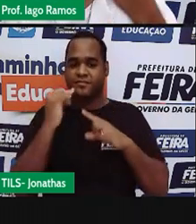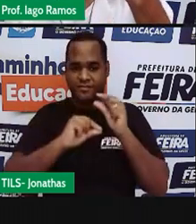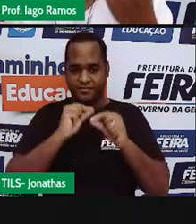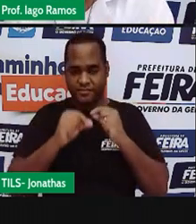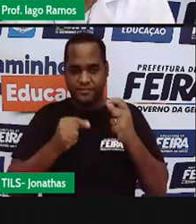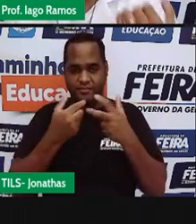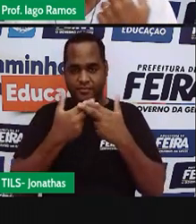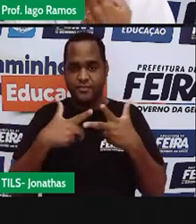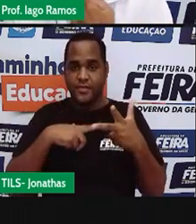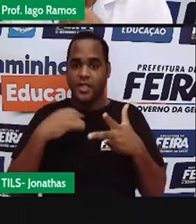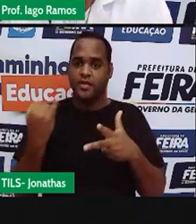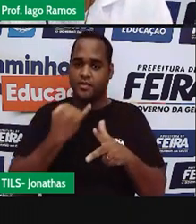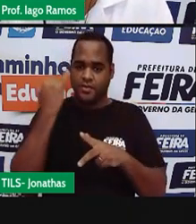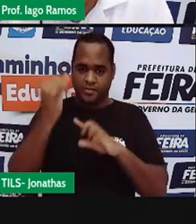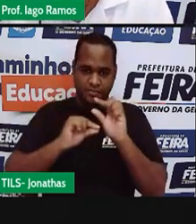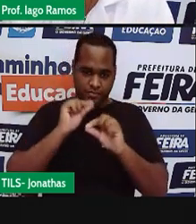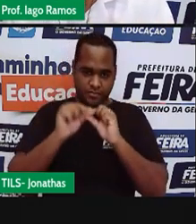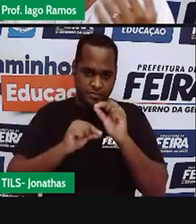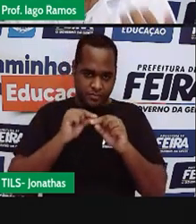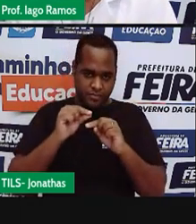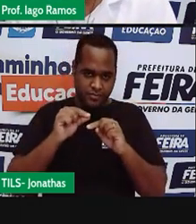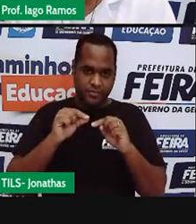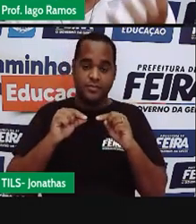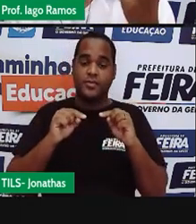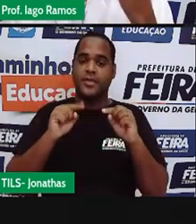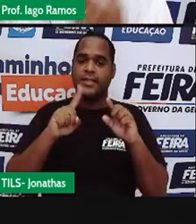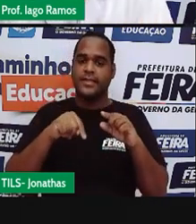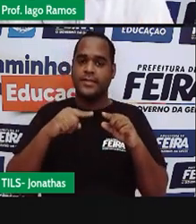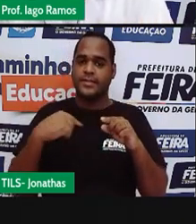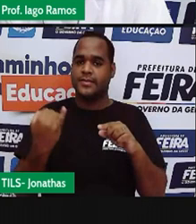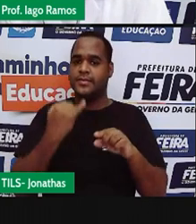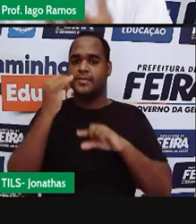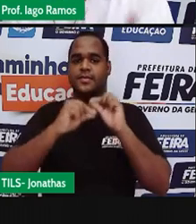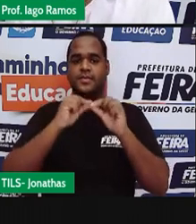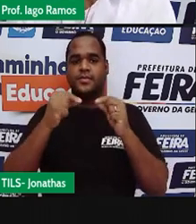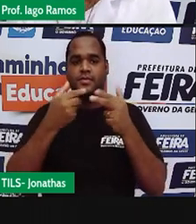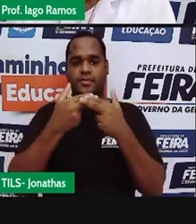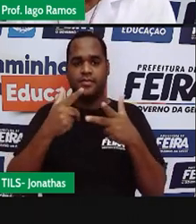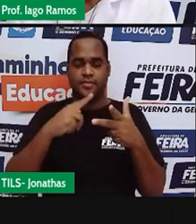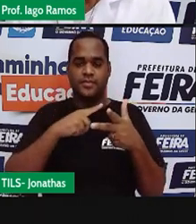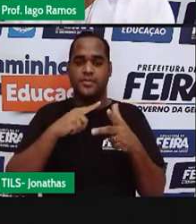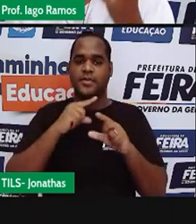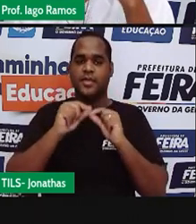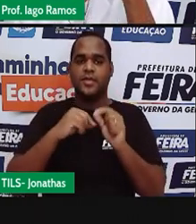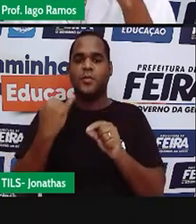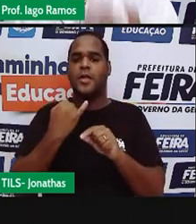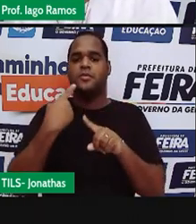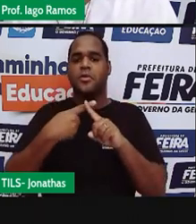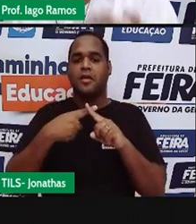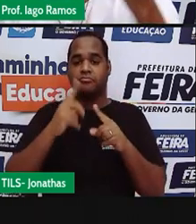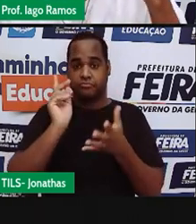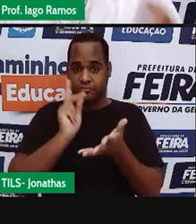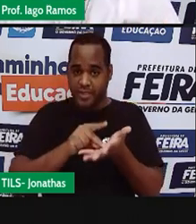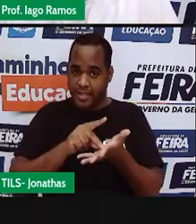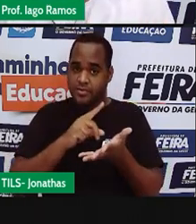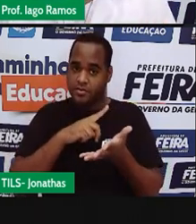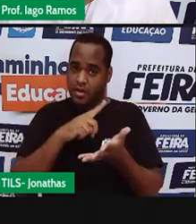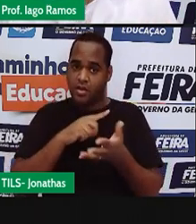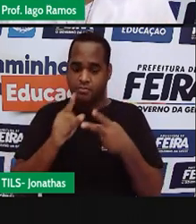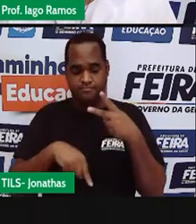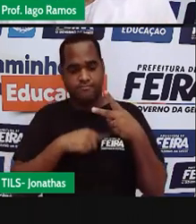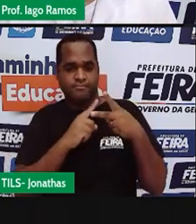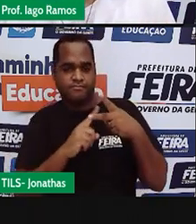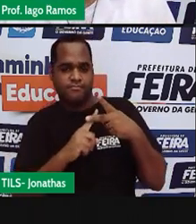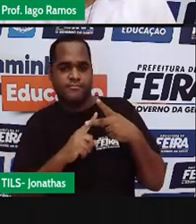triângulo é uma figura muito importante inclusive em situações do mundo real e o mais